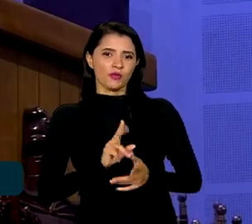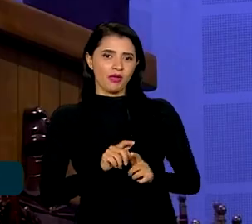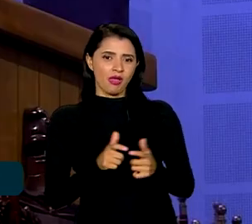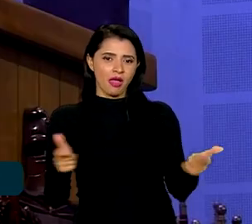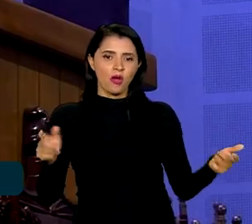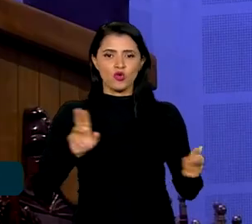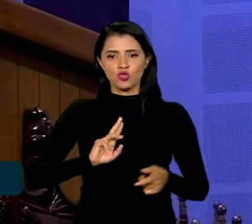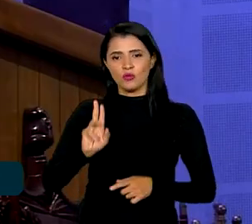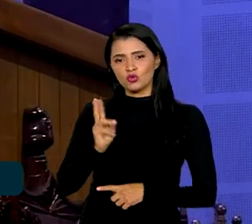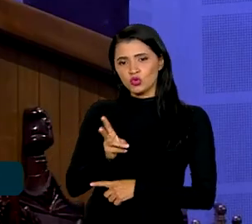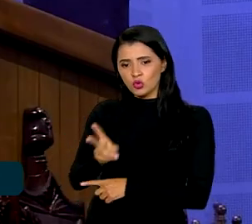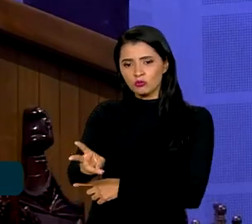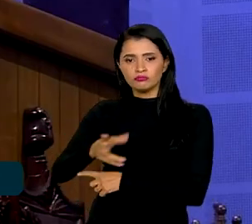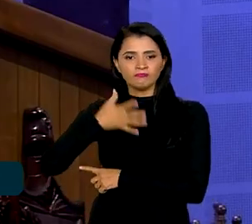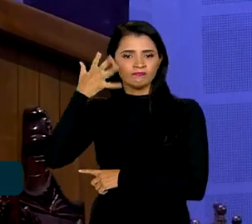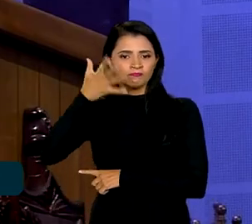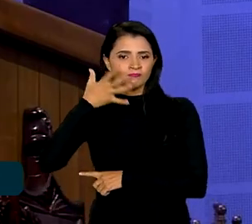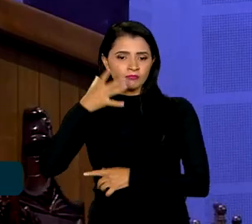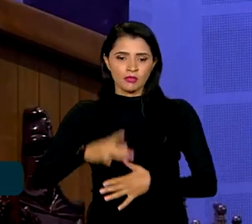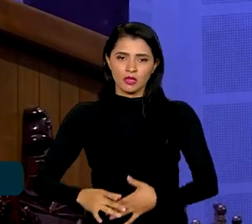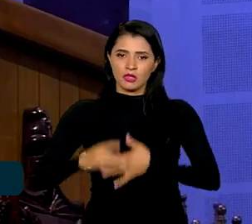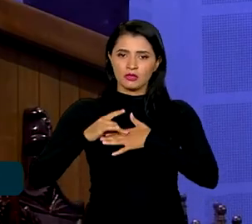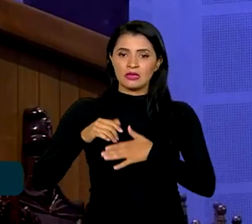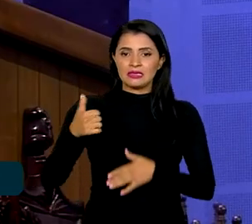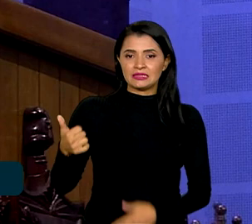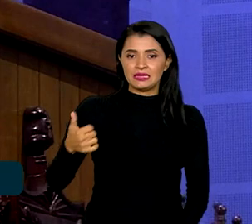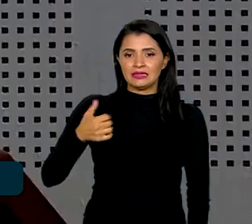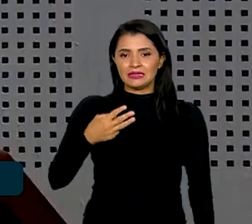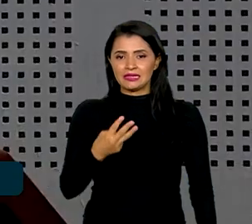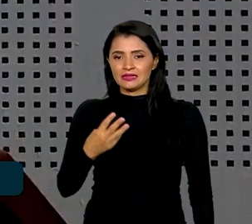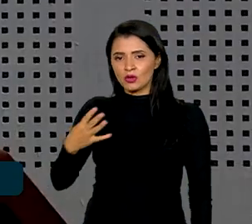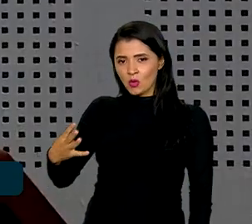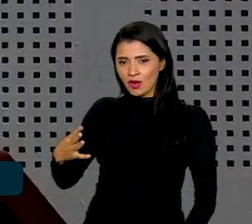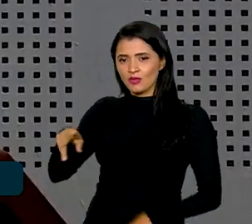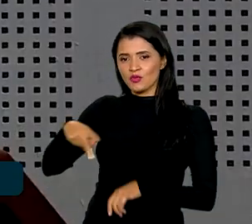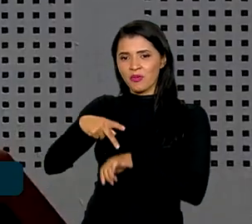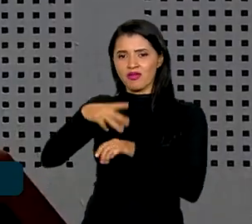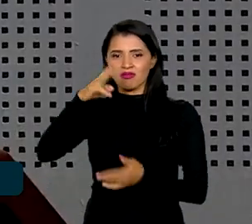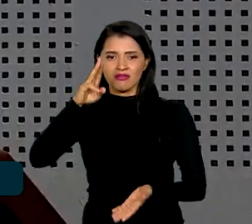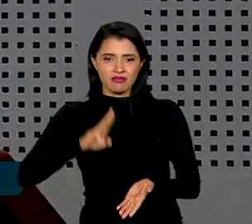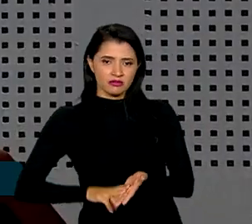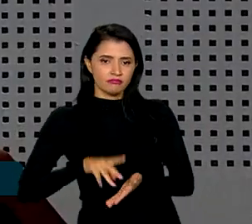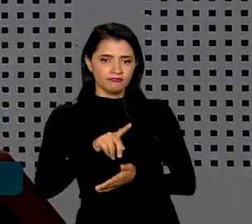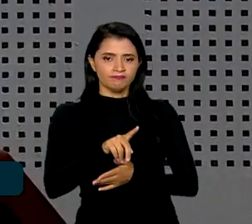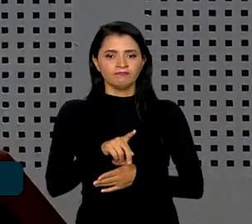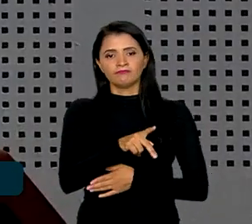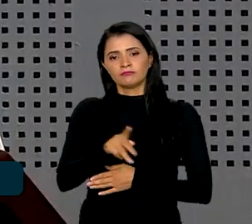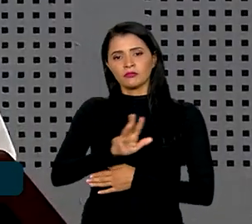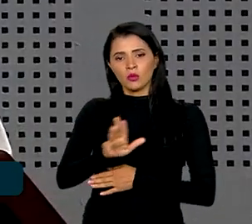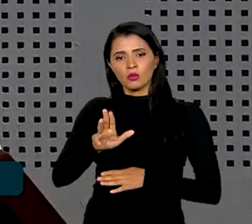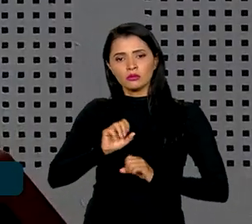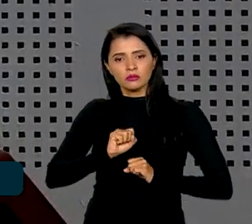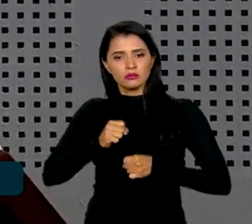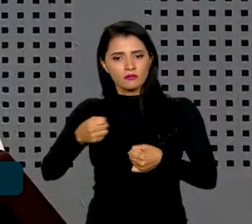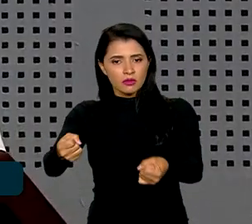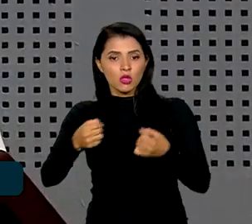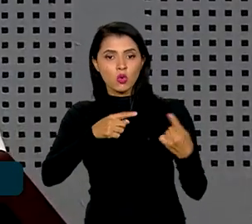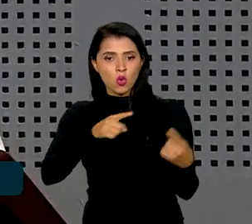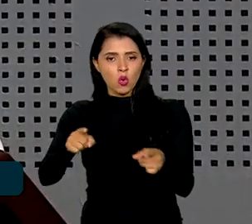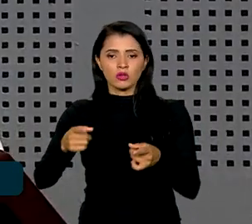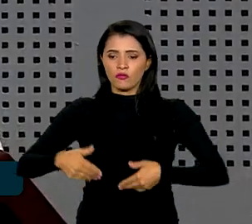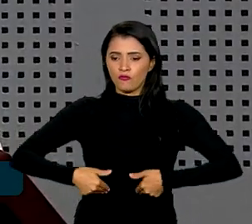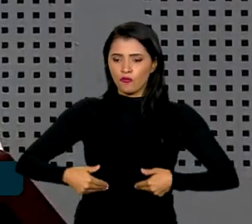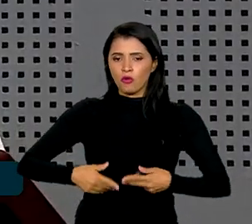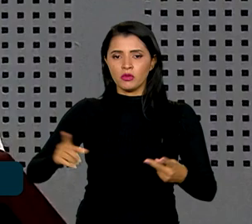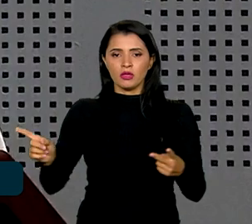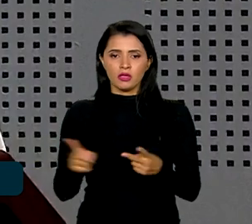Em discurso aos líderes dos 134 países-membros, o presidente Lula defendeu maior integração no combate à fome e aos